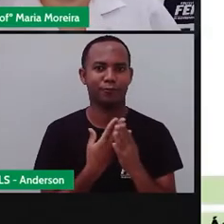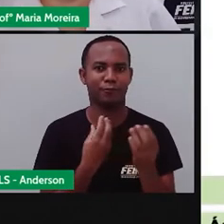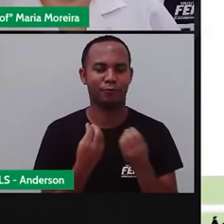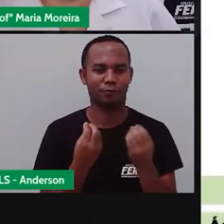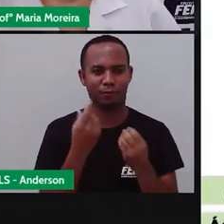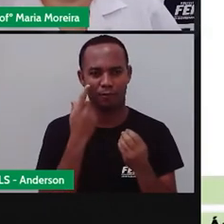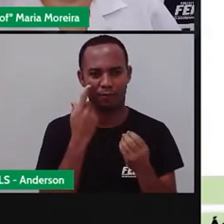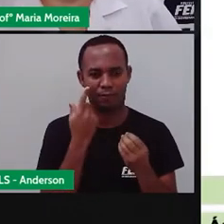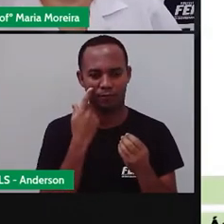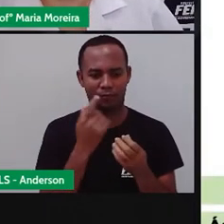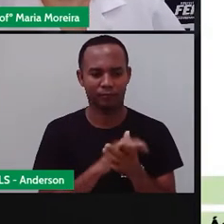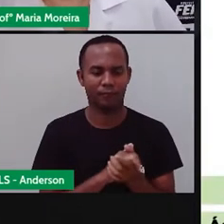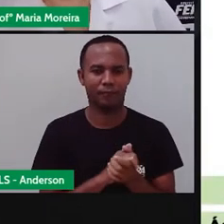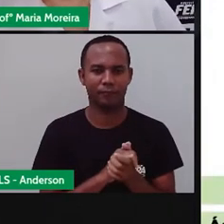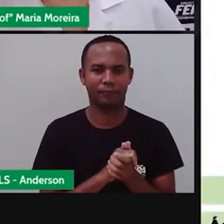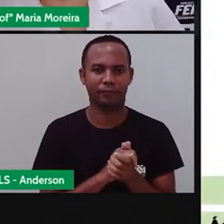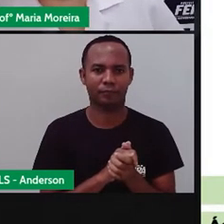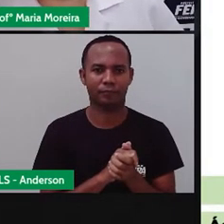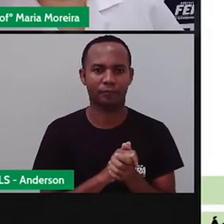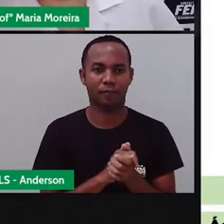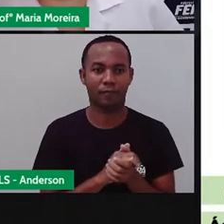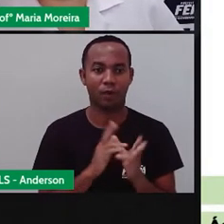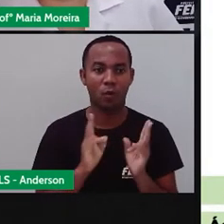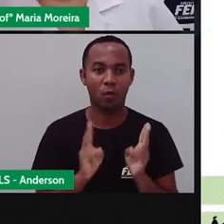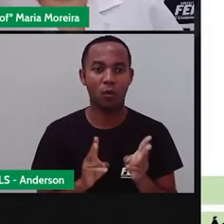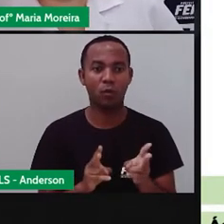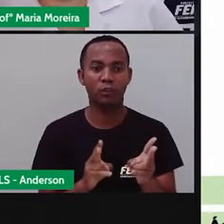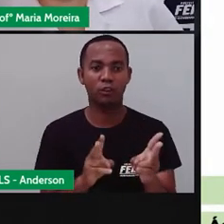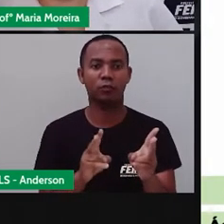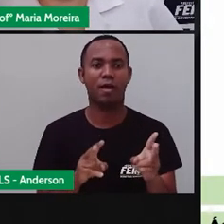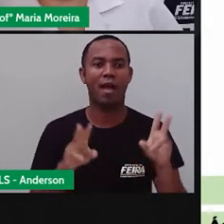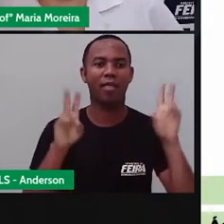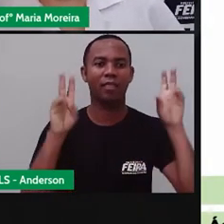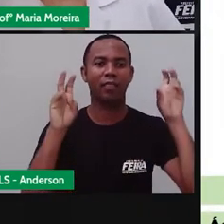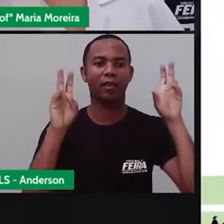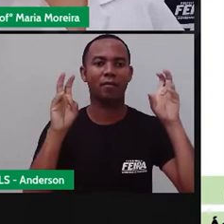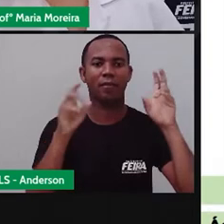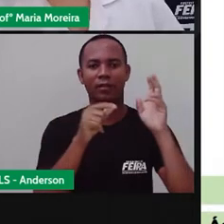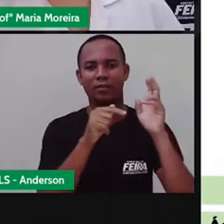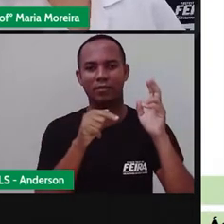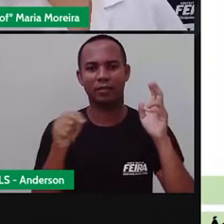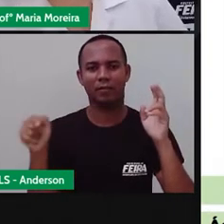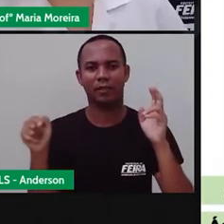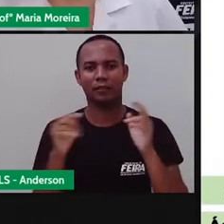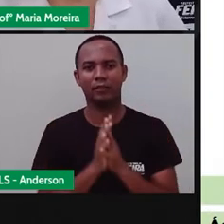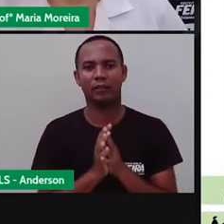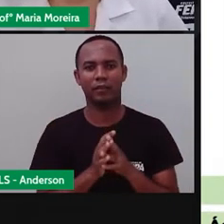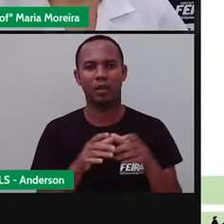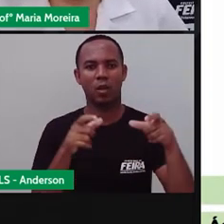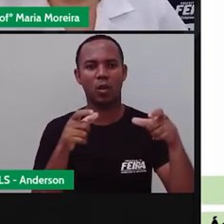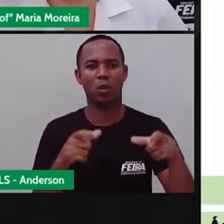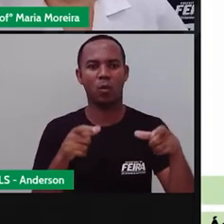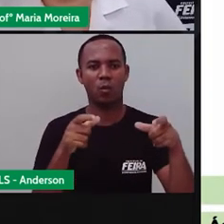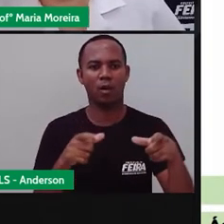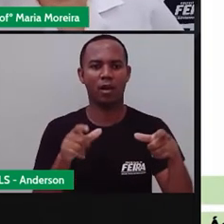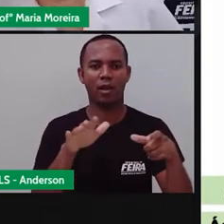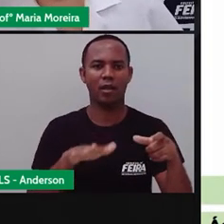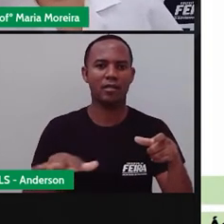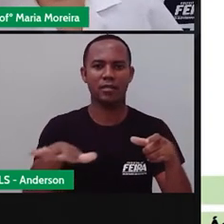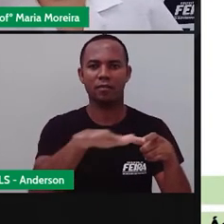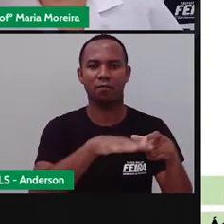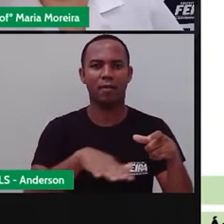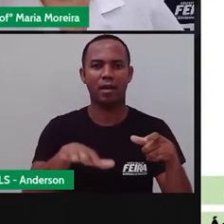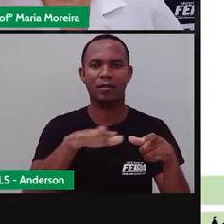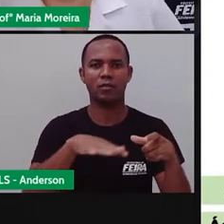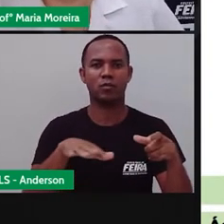vocês, né? Vamos continuar com nossa temática da semana, espaços públicos e a conservação